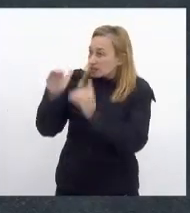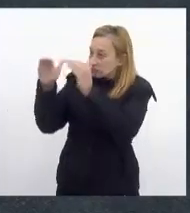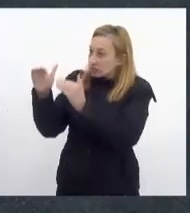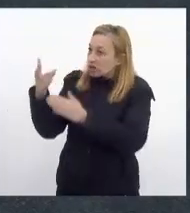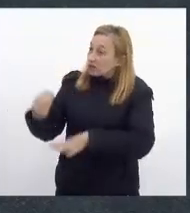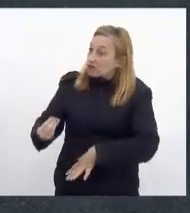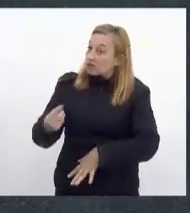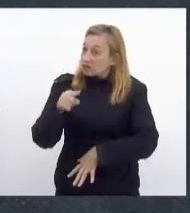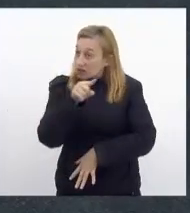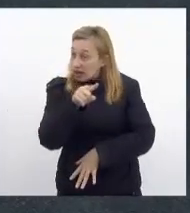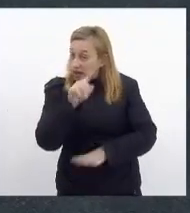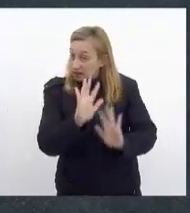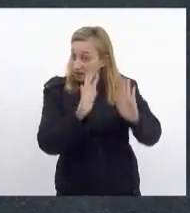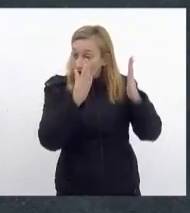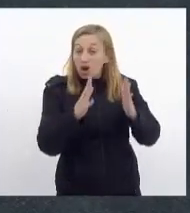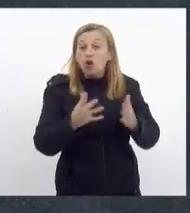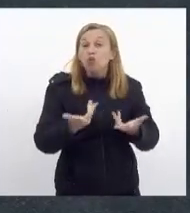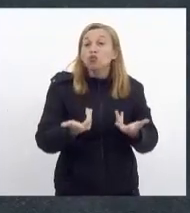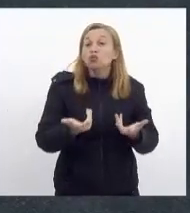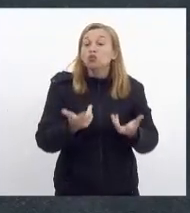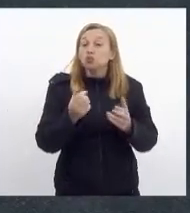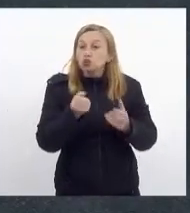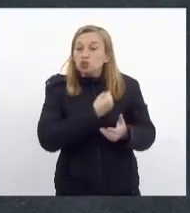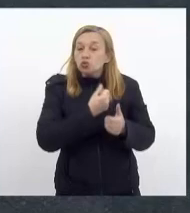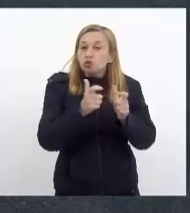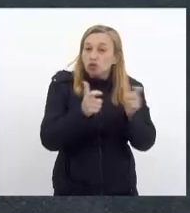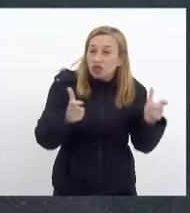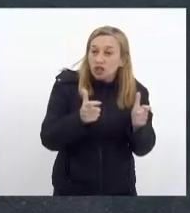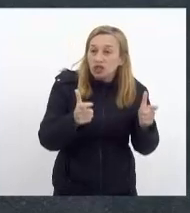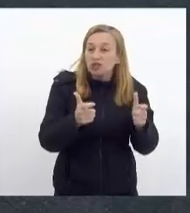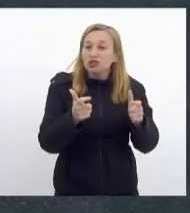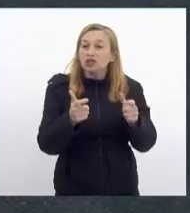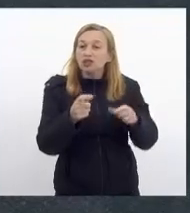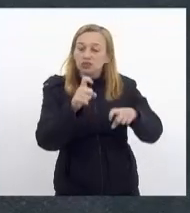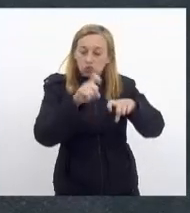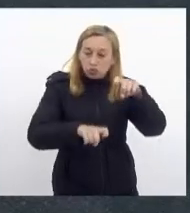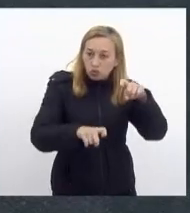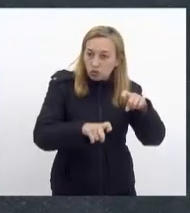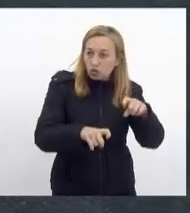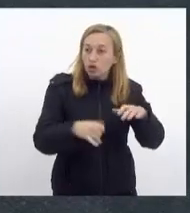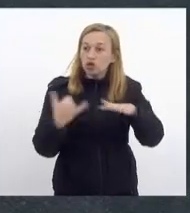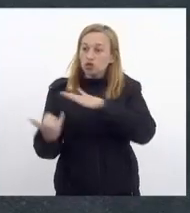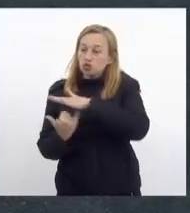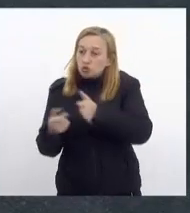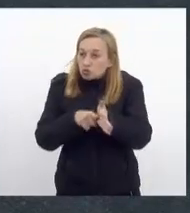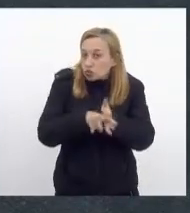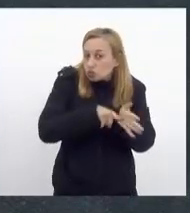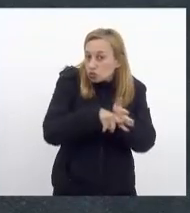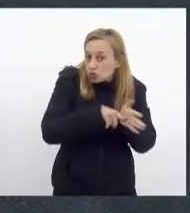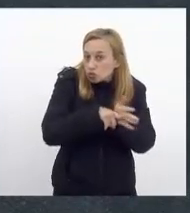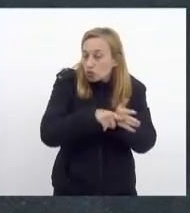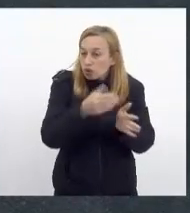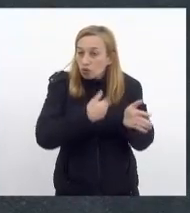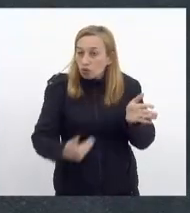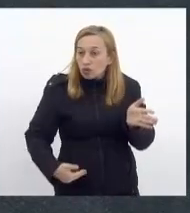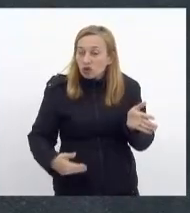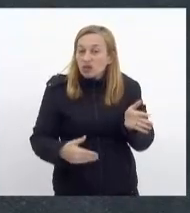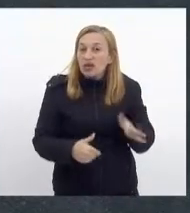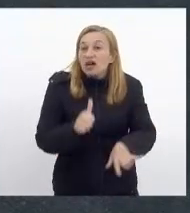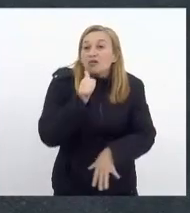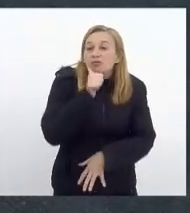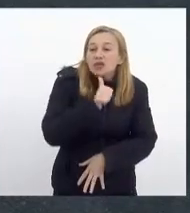dos casos de estupro avaliados pelo Instituto de Segurança Pública atinge a